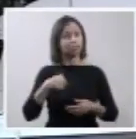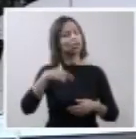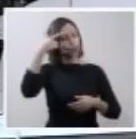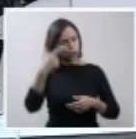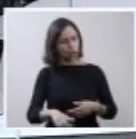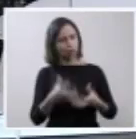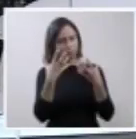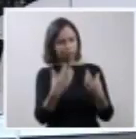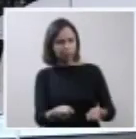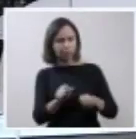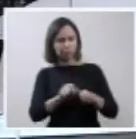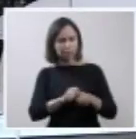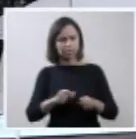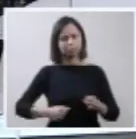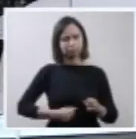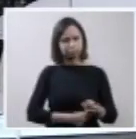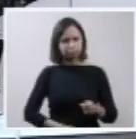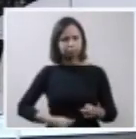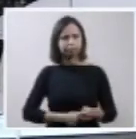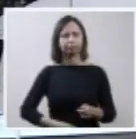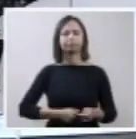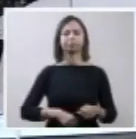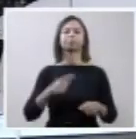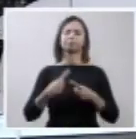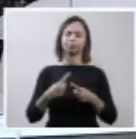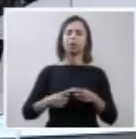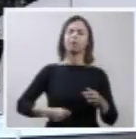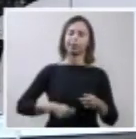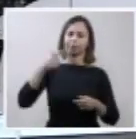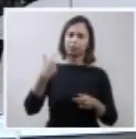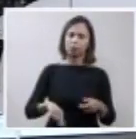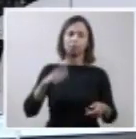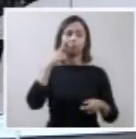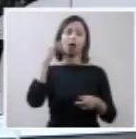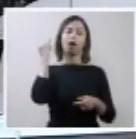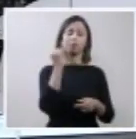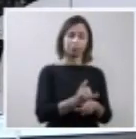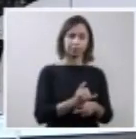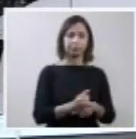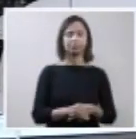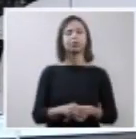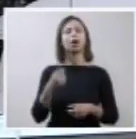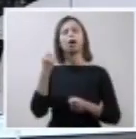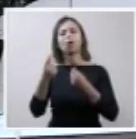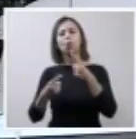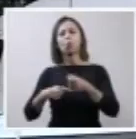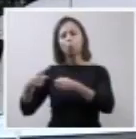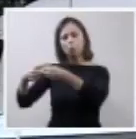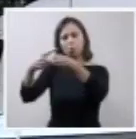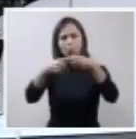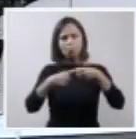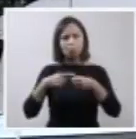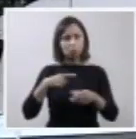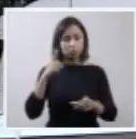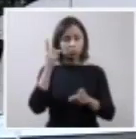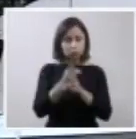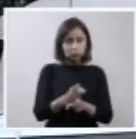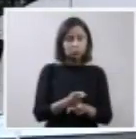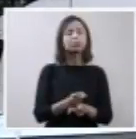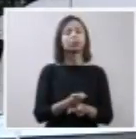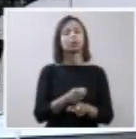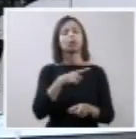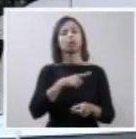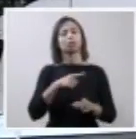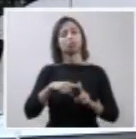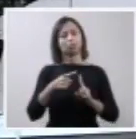médicas. Nos municípios onde existem hospitais de referência e medicina fetal, a mulher é encaminhada para esses serviços.